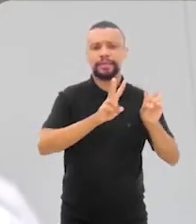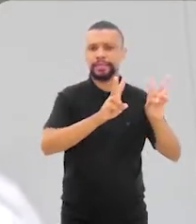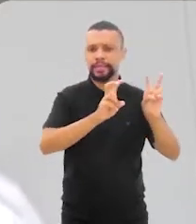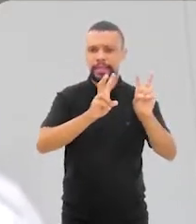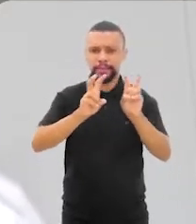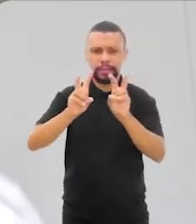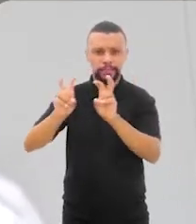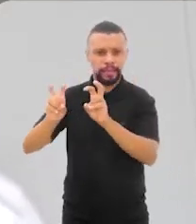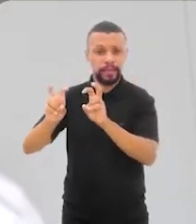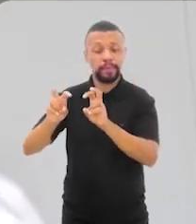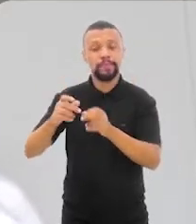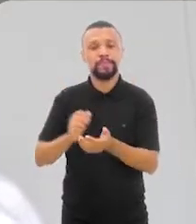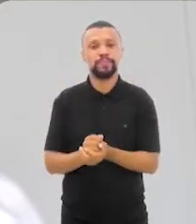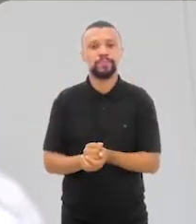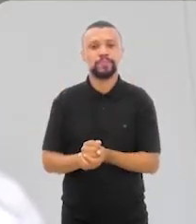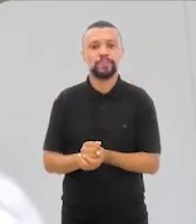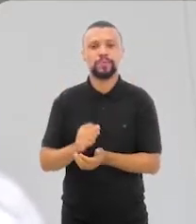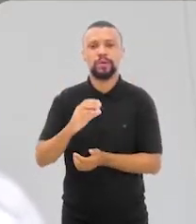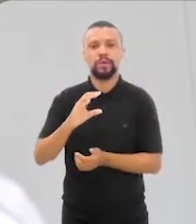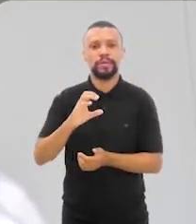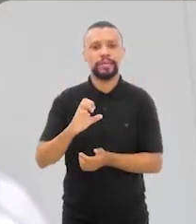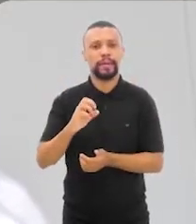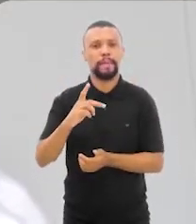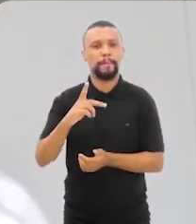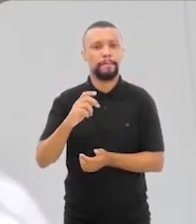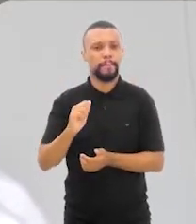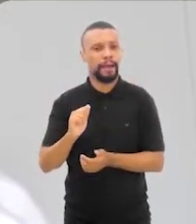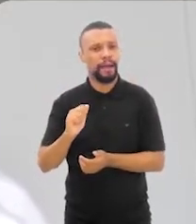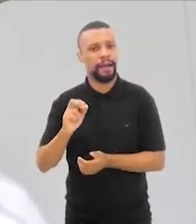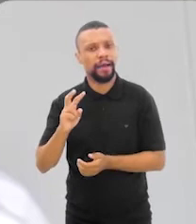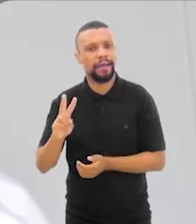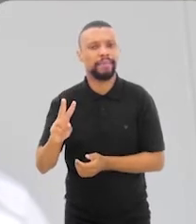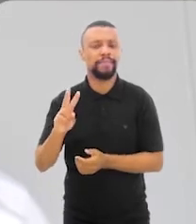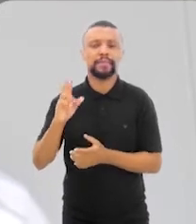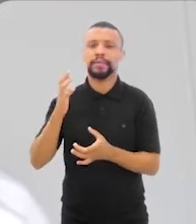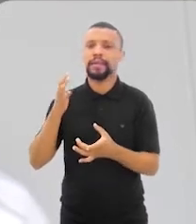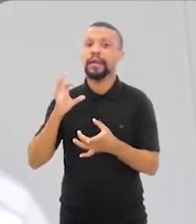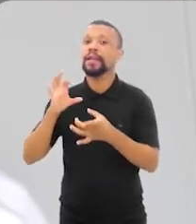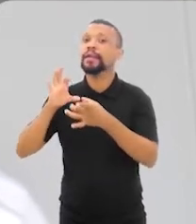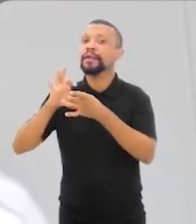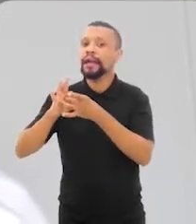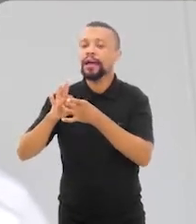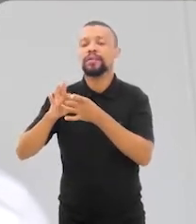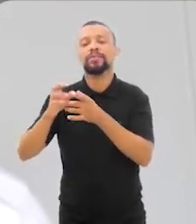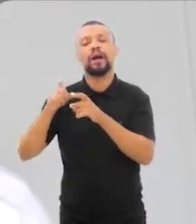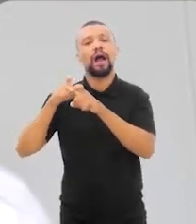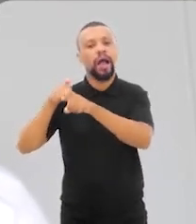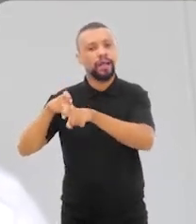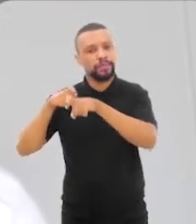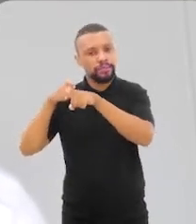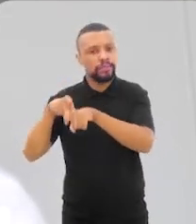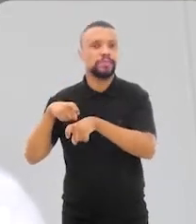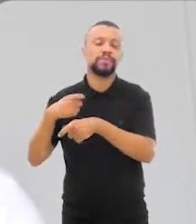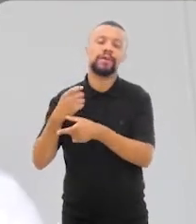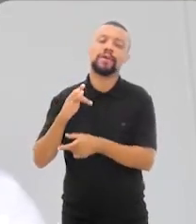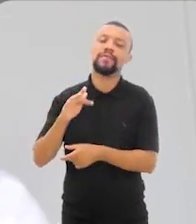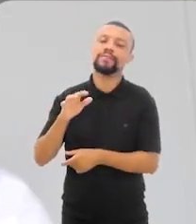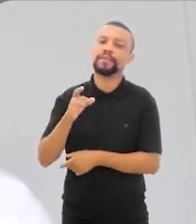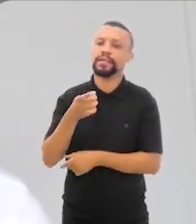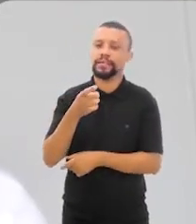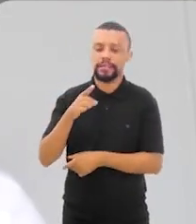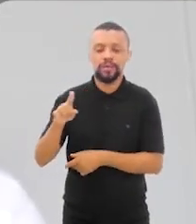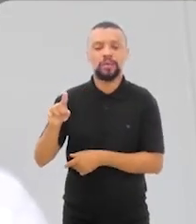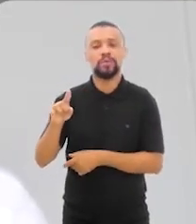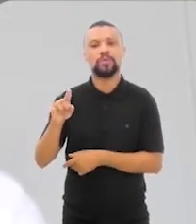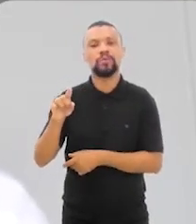causas aqui na cidade, o CEPAGRO, ligado à agricultura, a Fundação CERT da